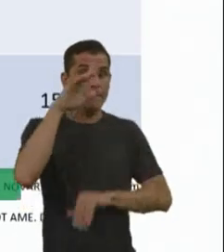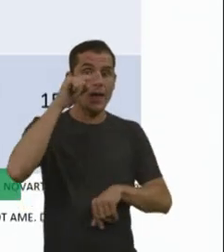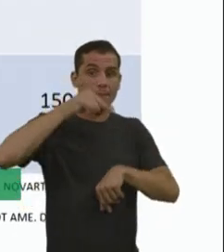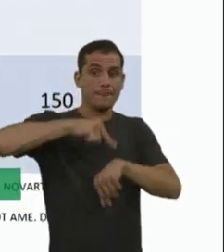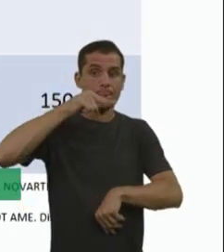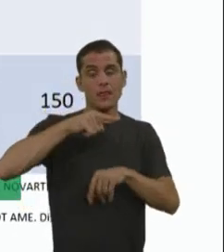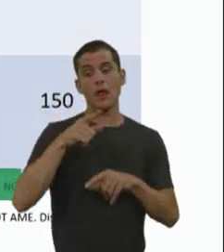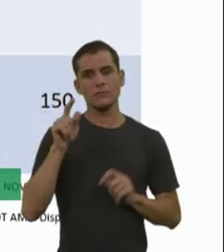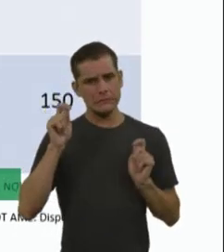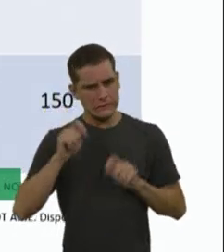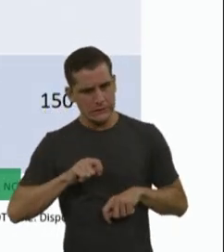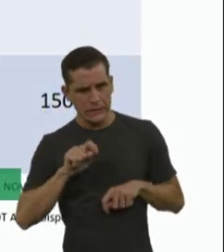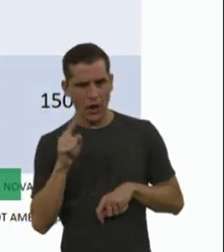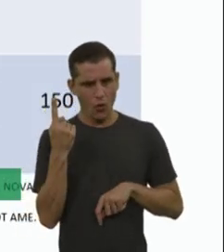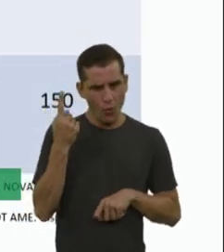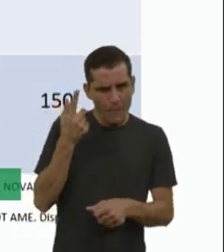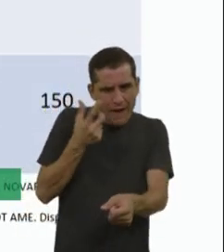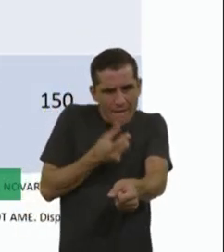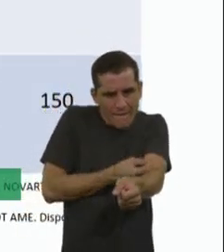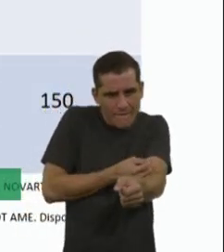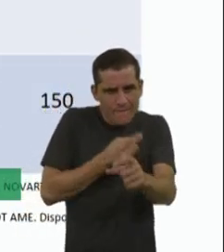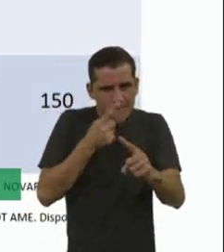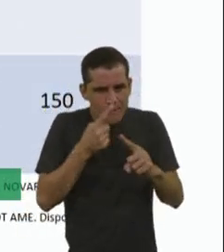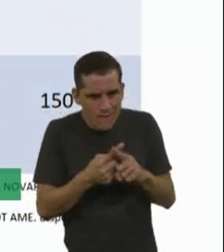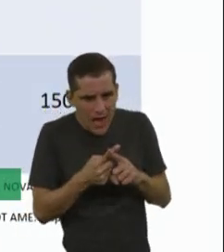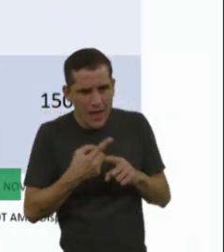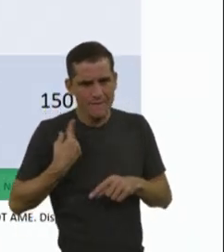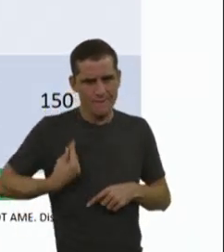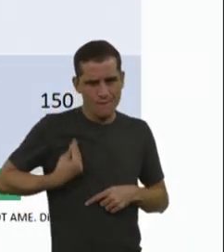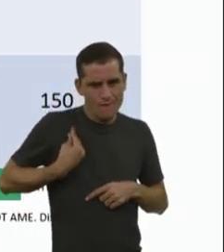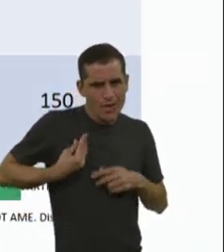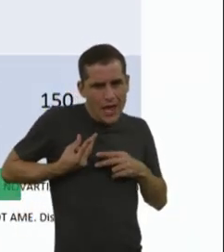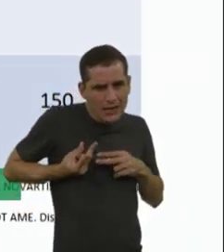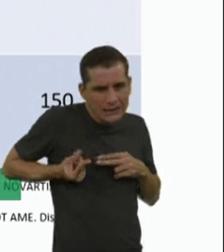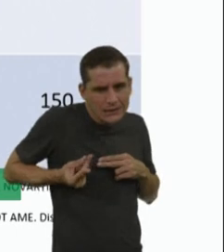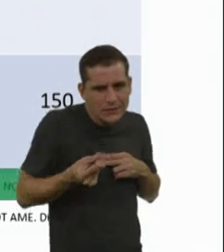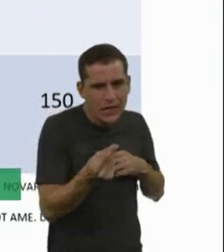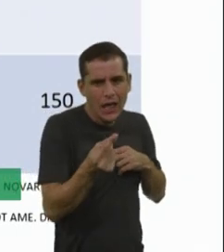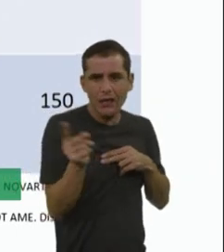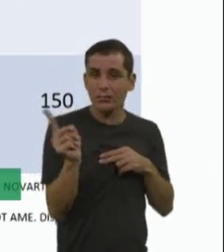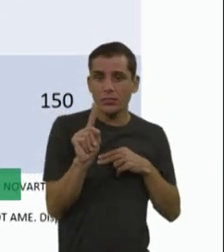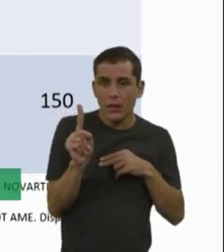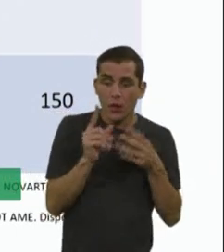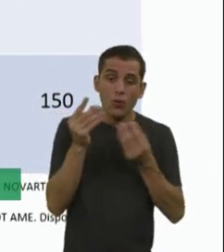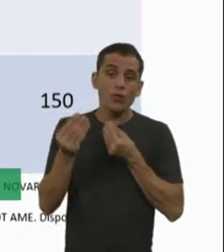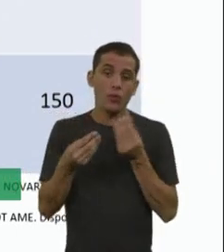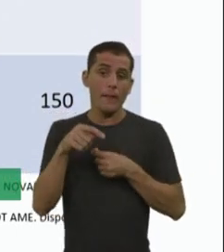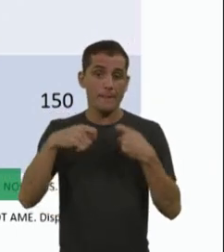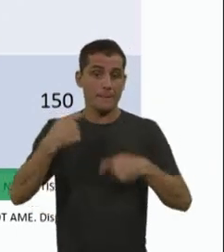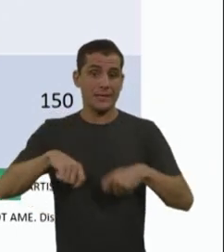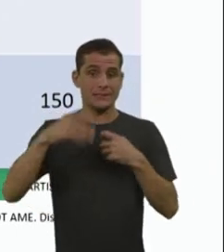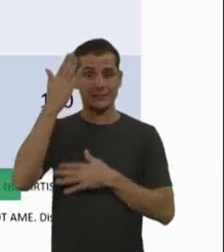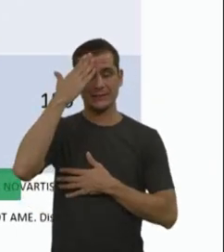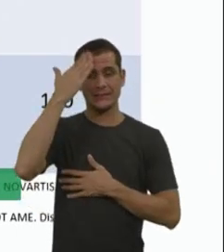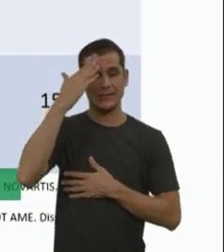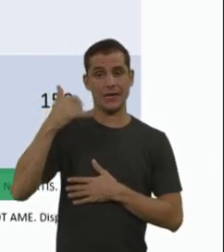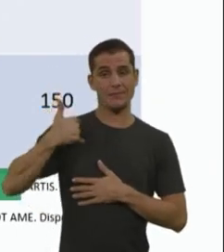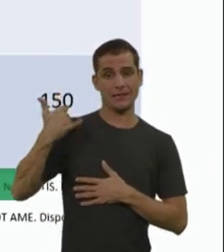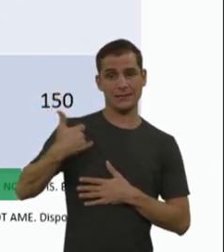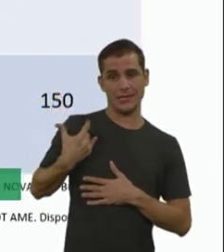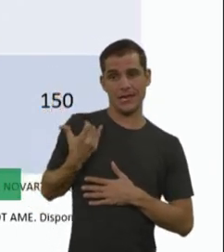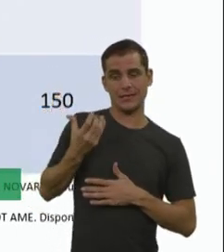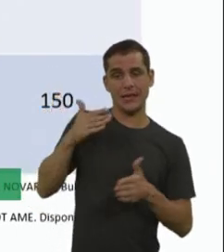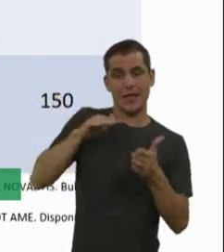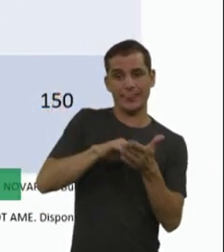aplicação vai ser suficiente para toda a vida? Será que não? Então, a gente já sabe que pelo menos seis anos as crianças continuam,